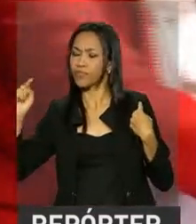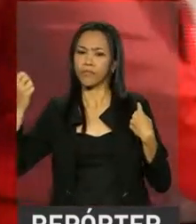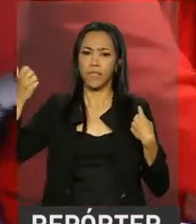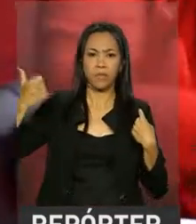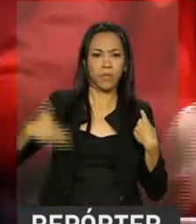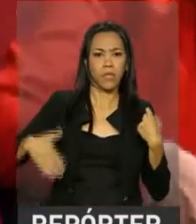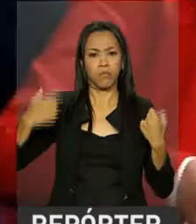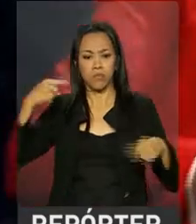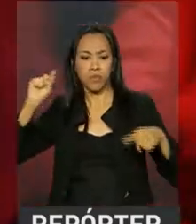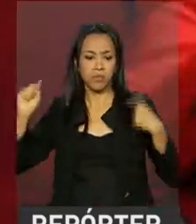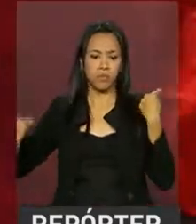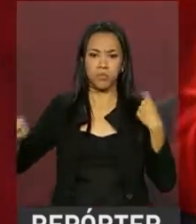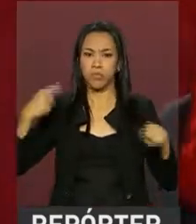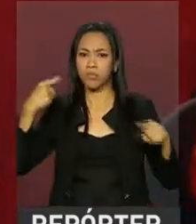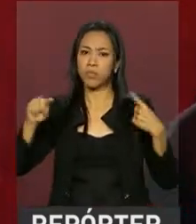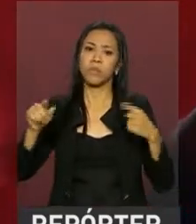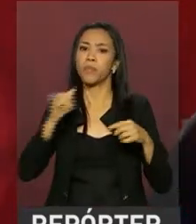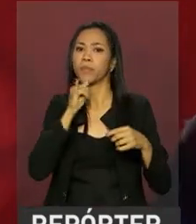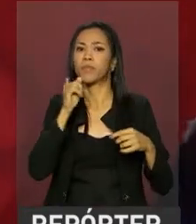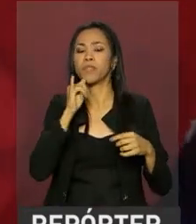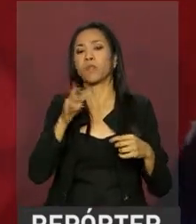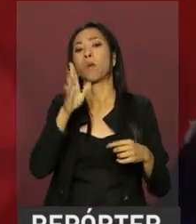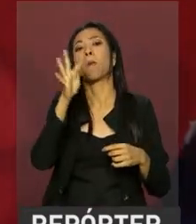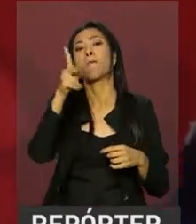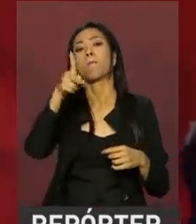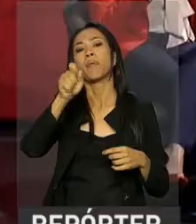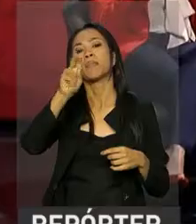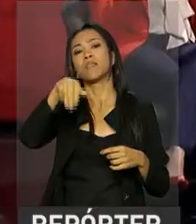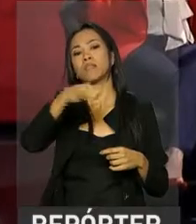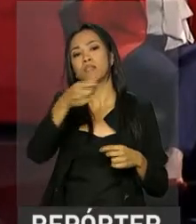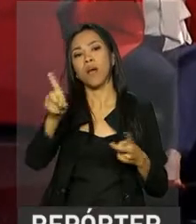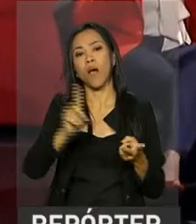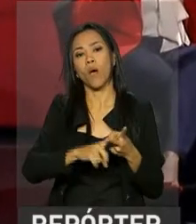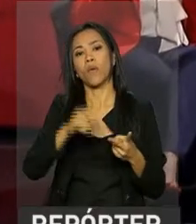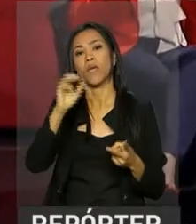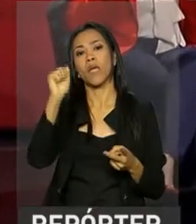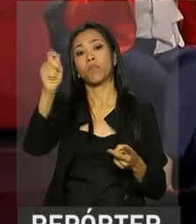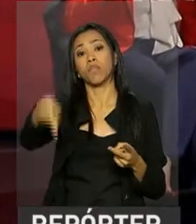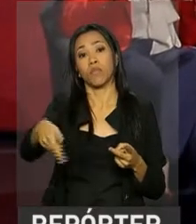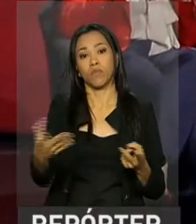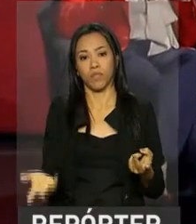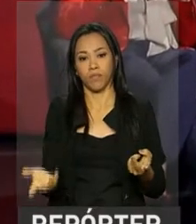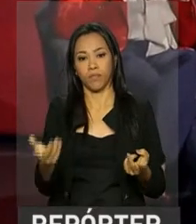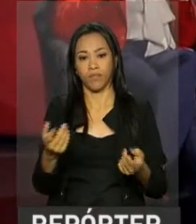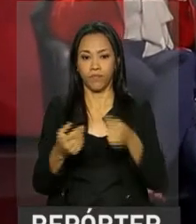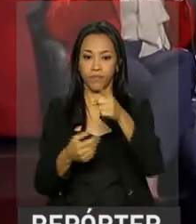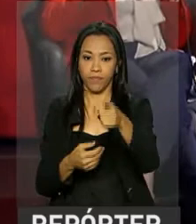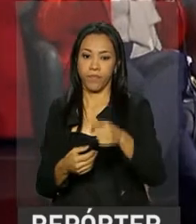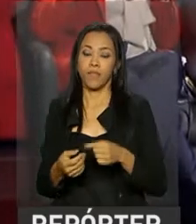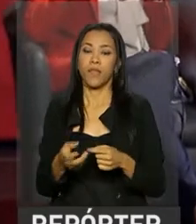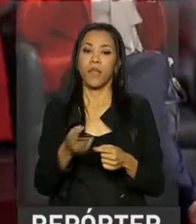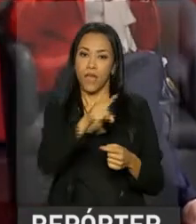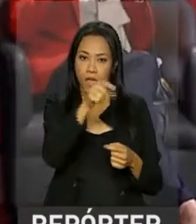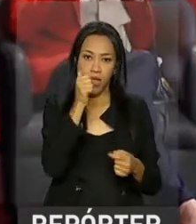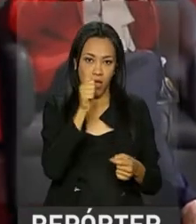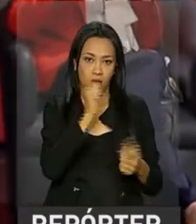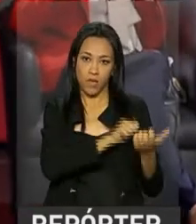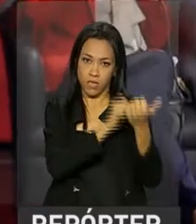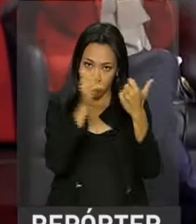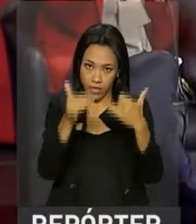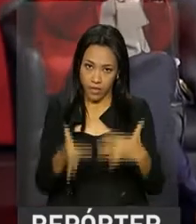pontos da proposta, como o fim do acúmulo de pensão e aposentadoria. Nós vemos na prática o quê? Um